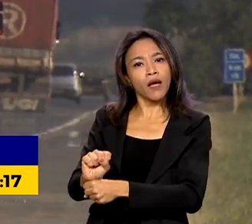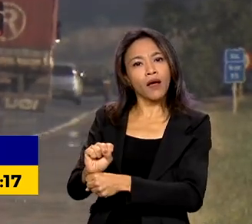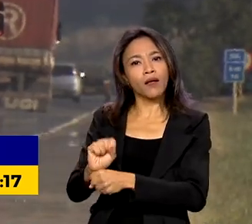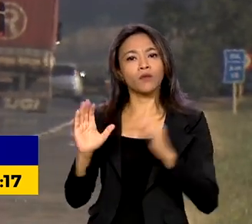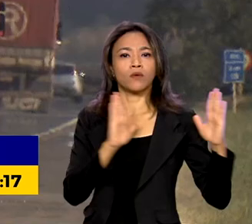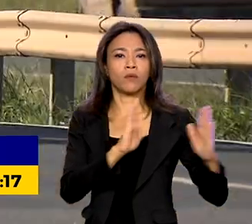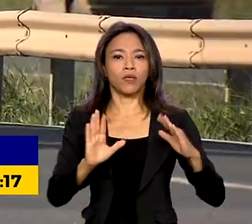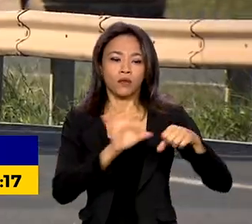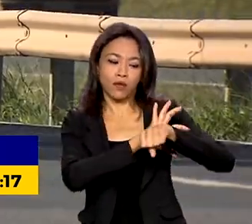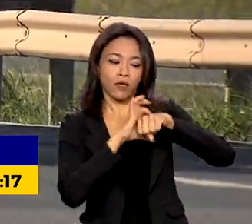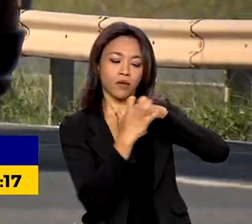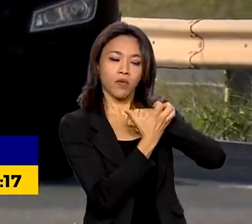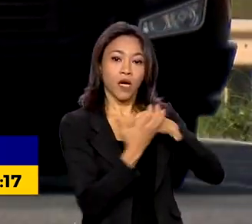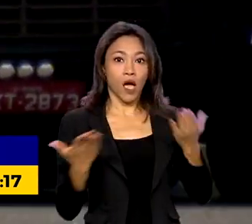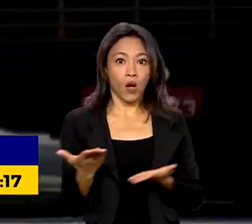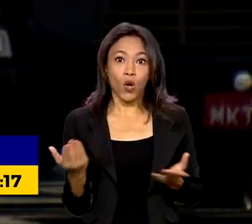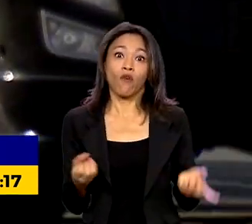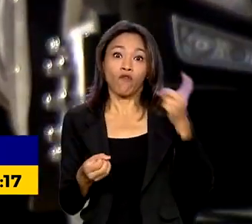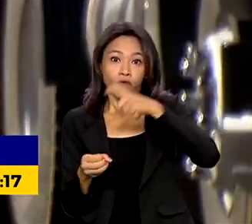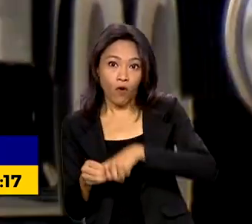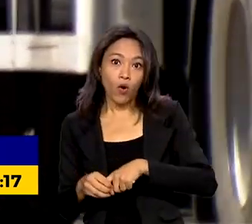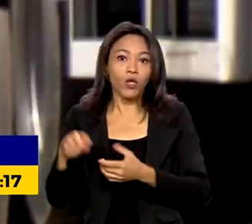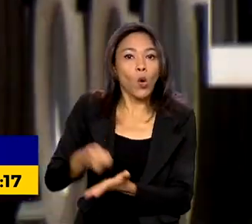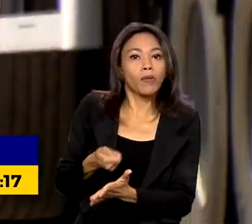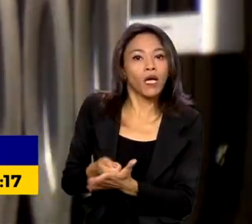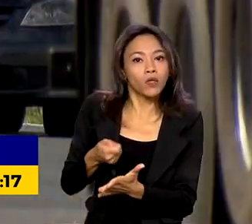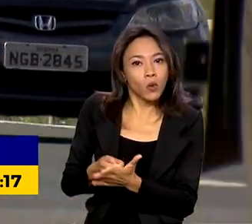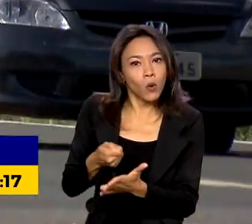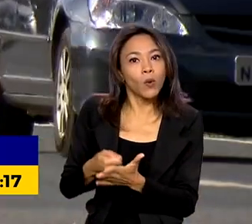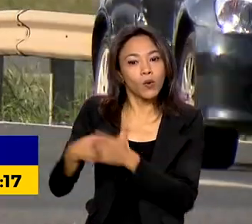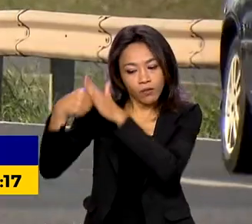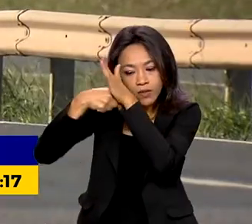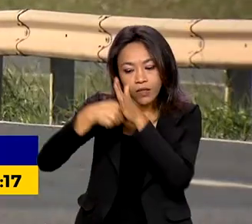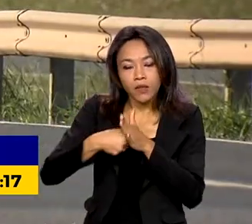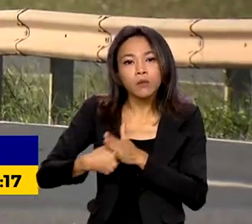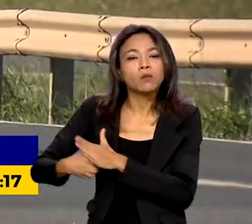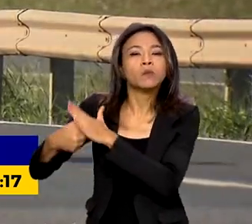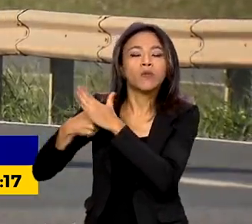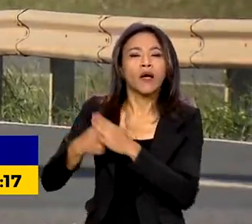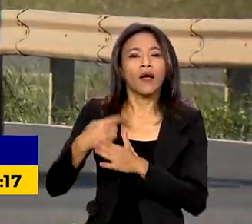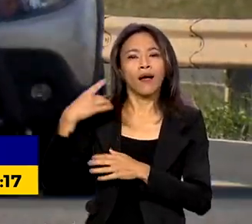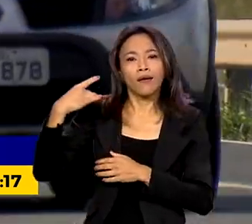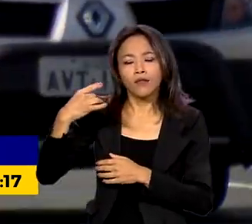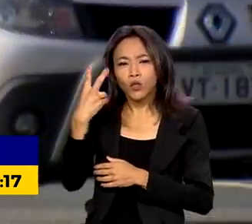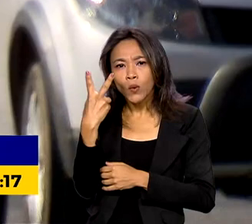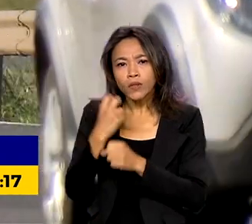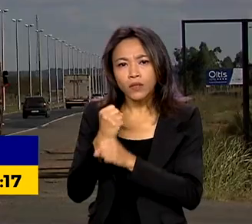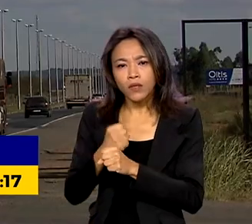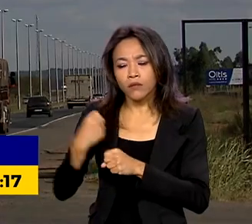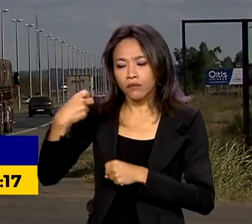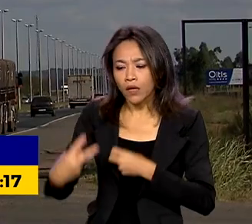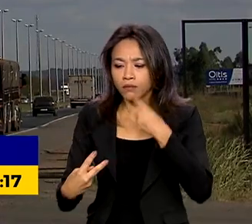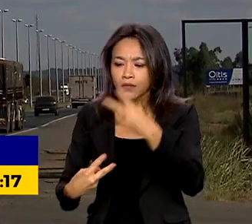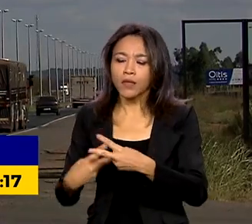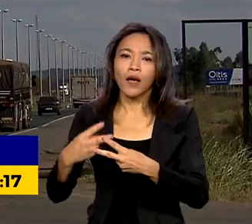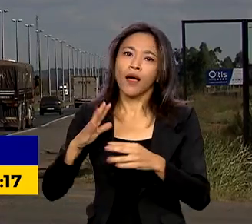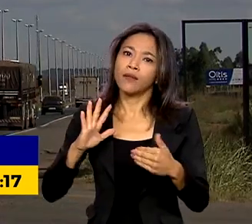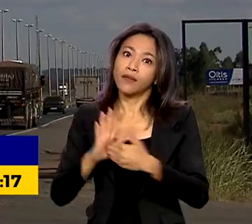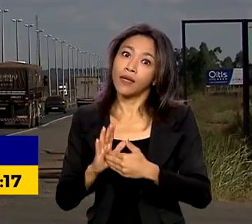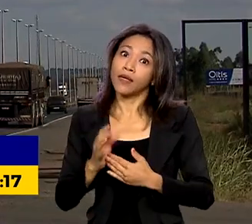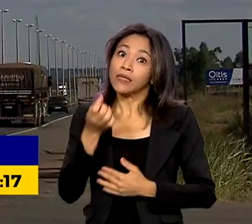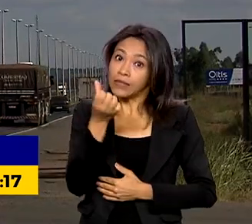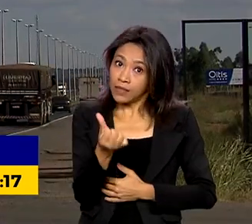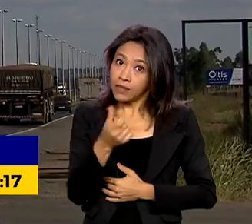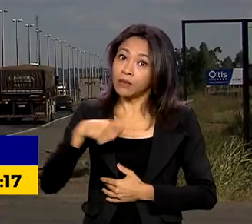covid-19. Ele volta a ser obrigatório e deve ser feito a cada dois anos e seis meses, dependendo da